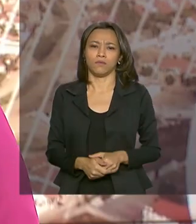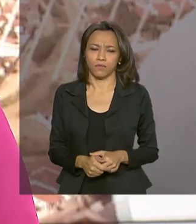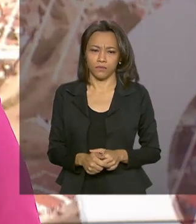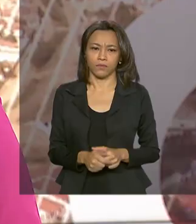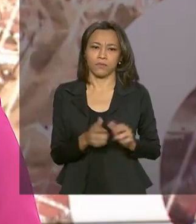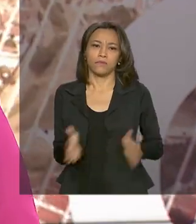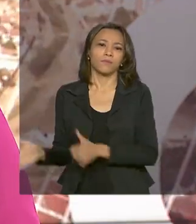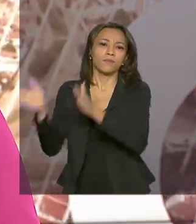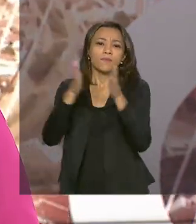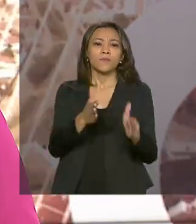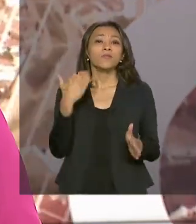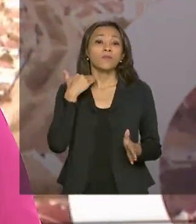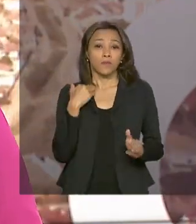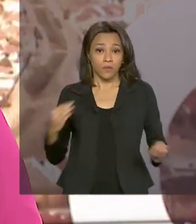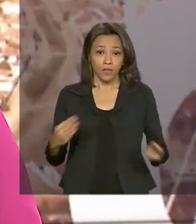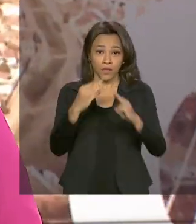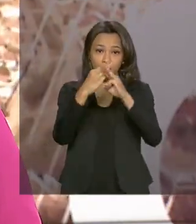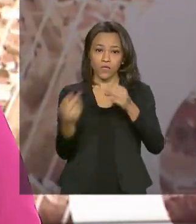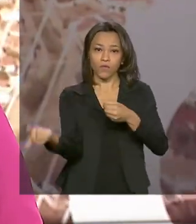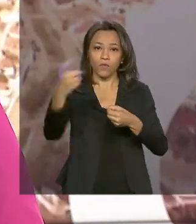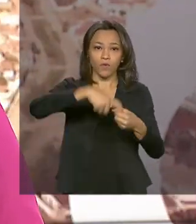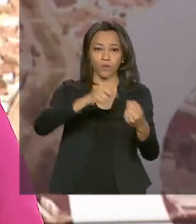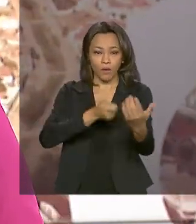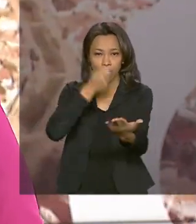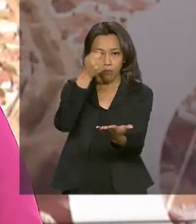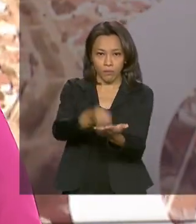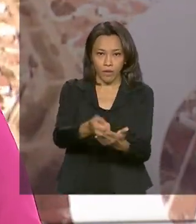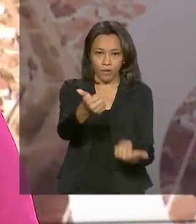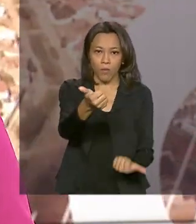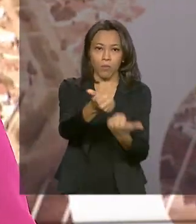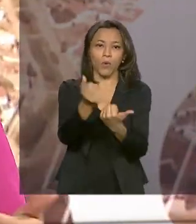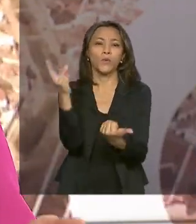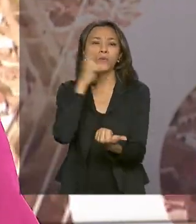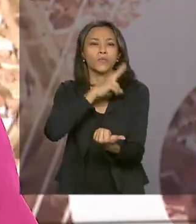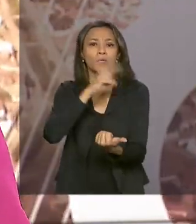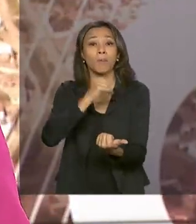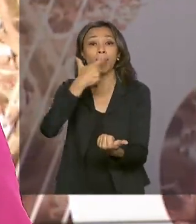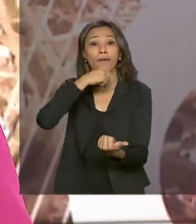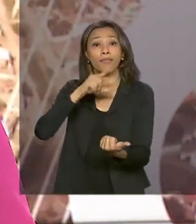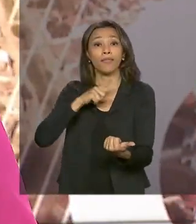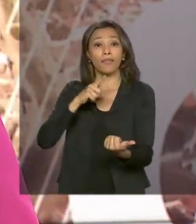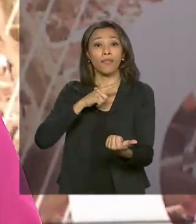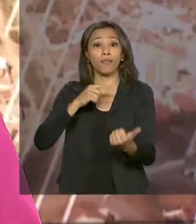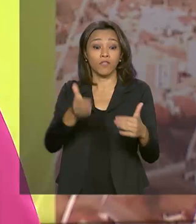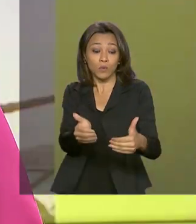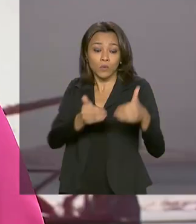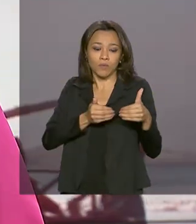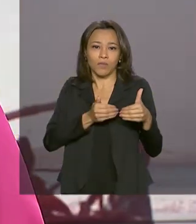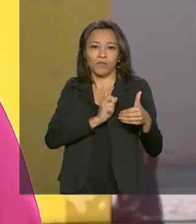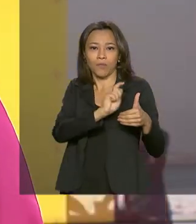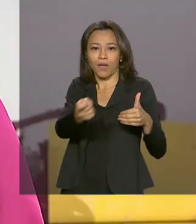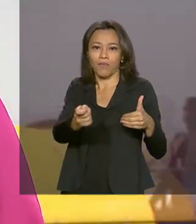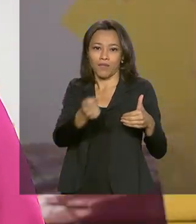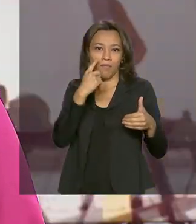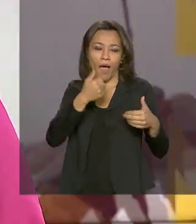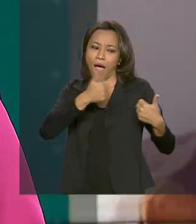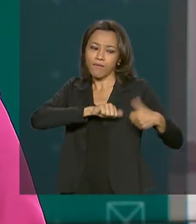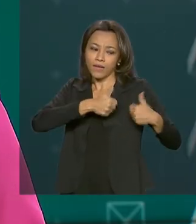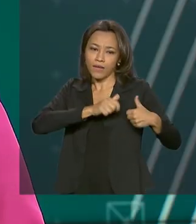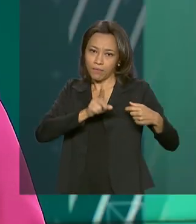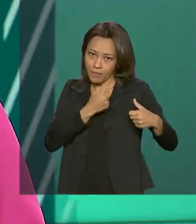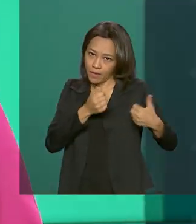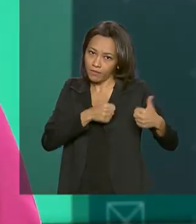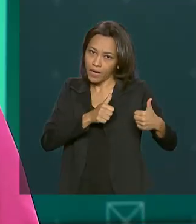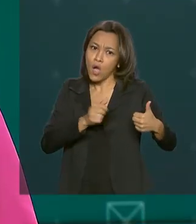E a Caixa voltou a pagar o auxílio emergencial para quem teve o benefício suspenso para análise. São mais de 1 milhão de